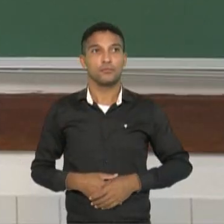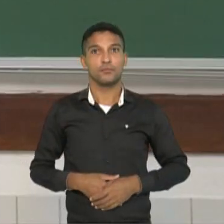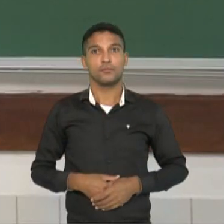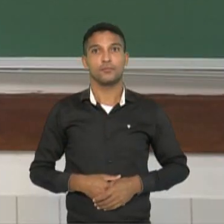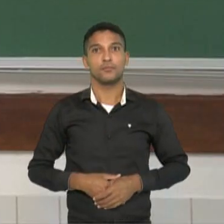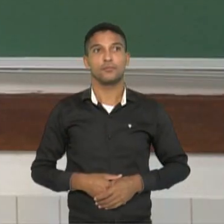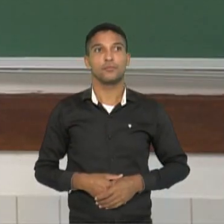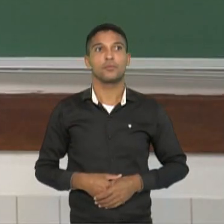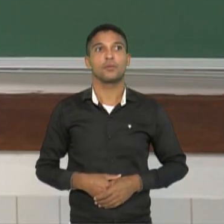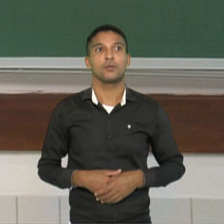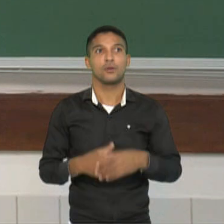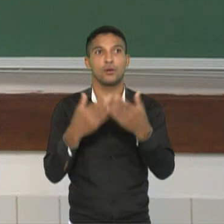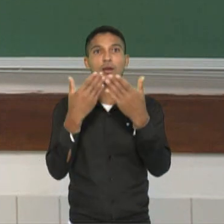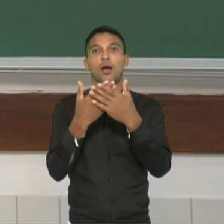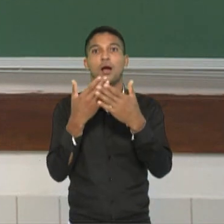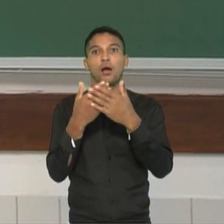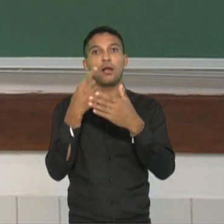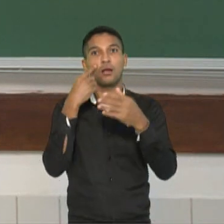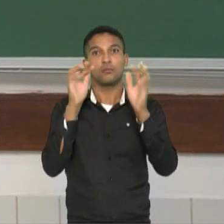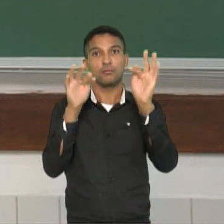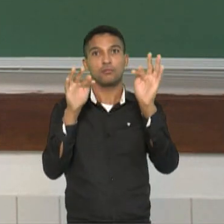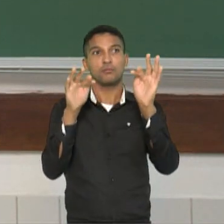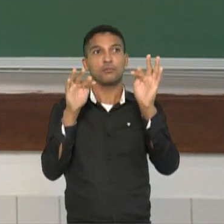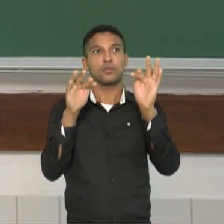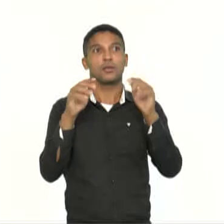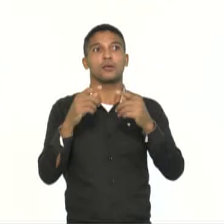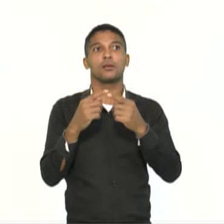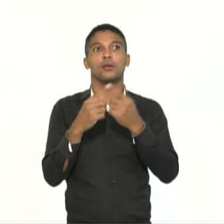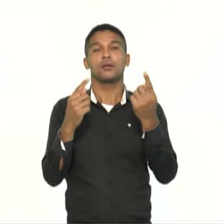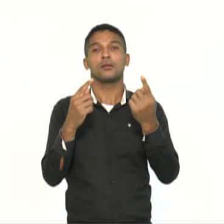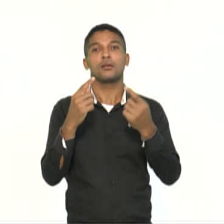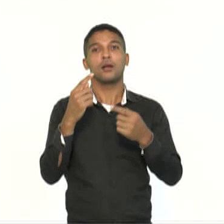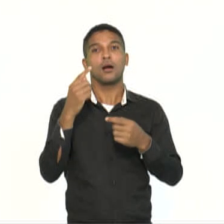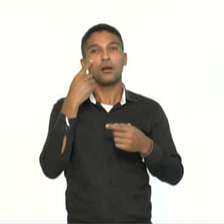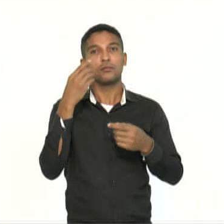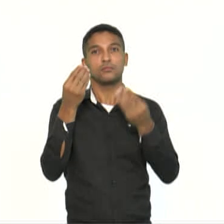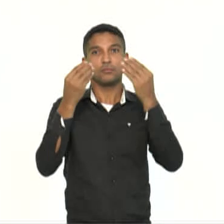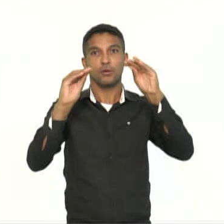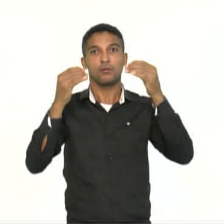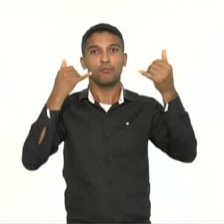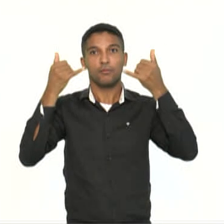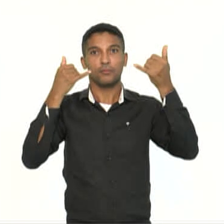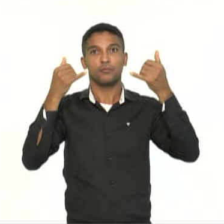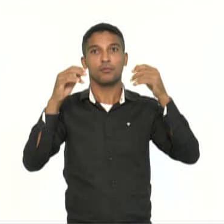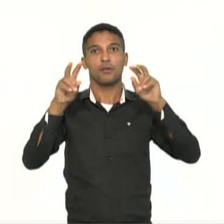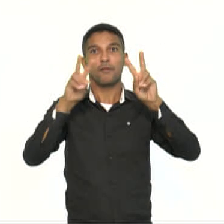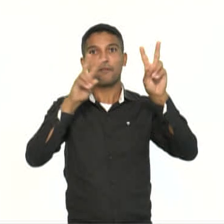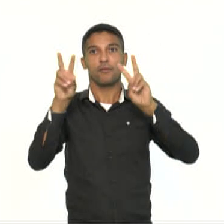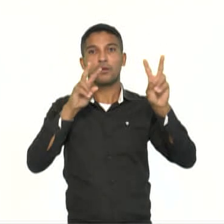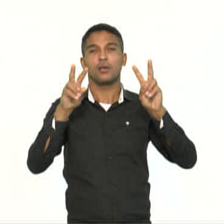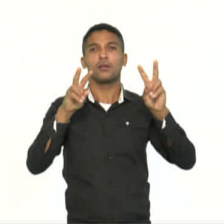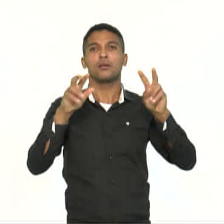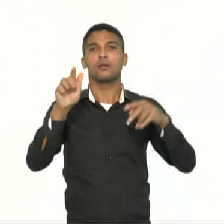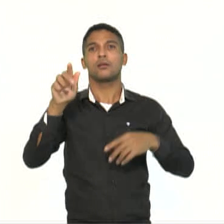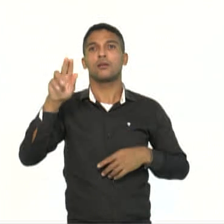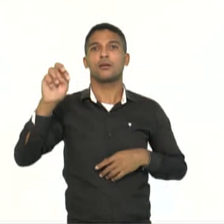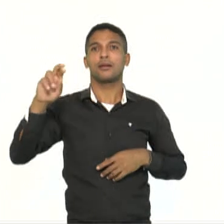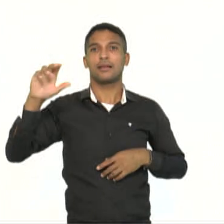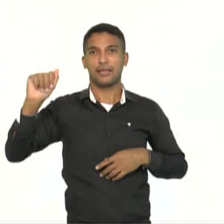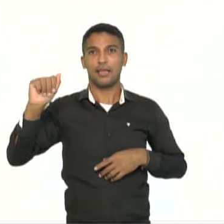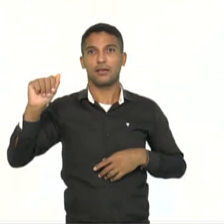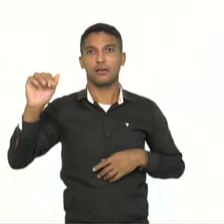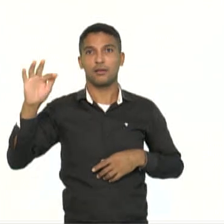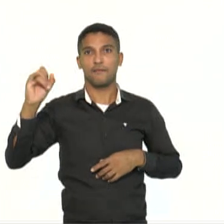a gente poder ir finalizando a nossa aula de hoje, eu coloquei aqui para vocês a seguinte informação, que a guerra fiscal, ela